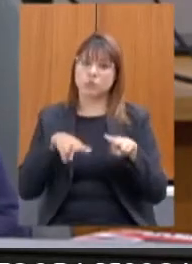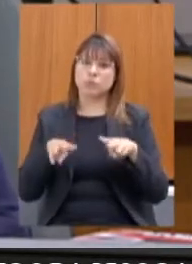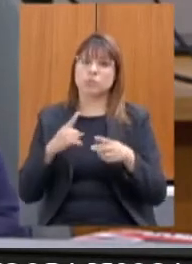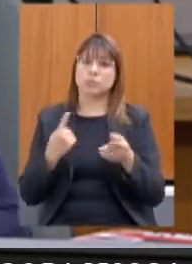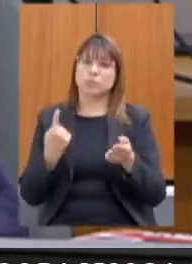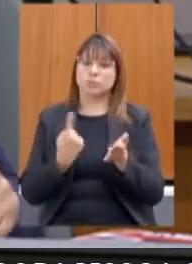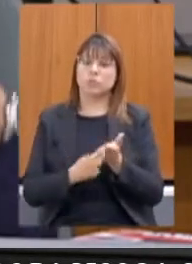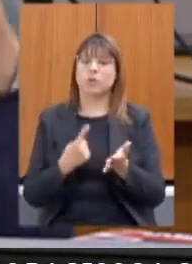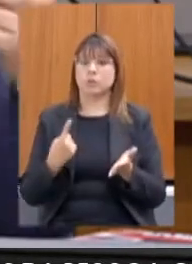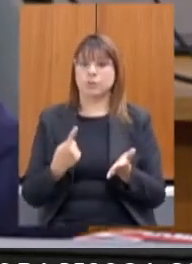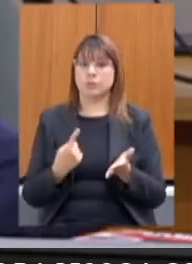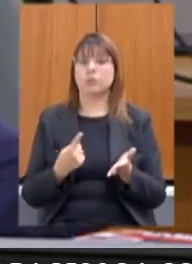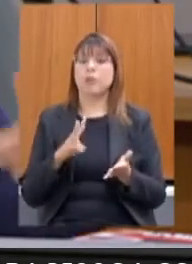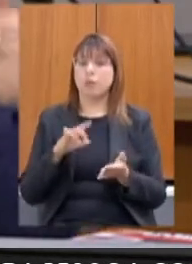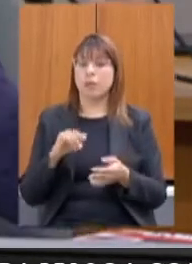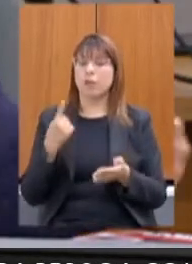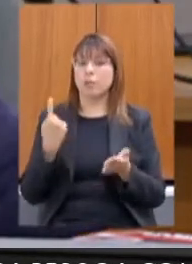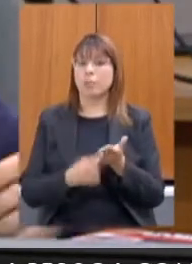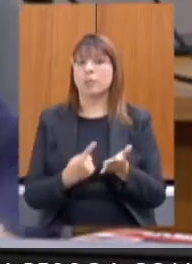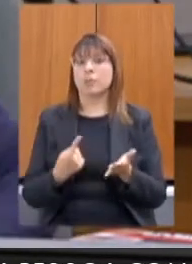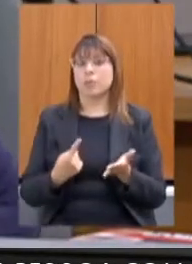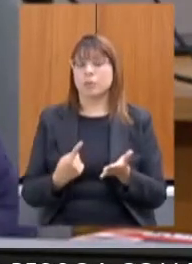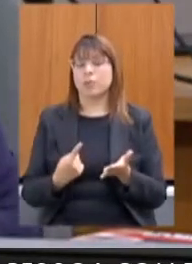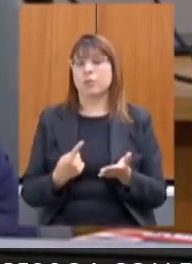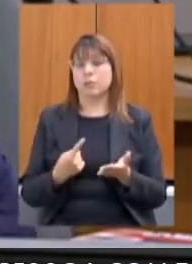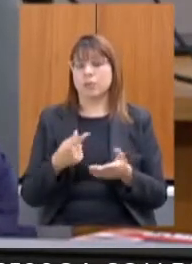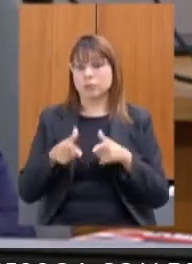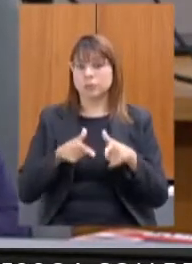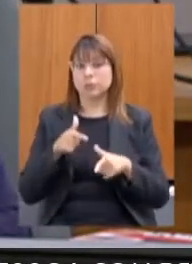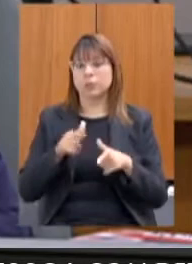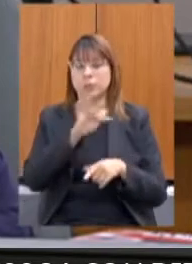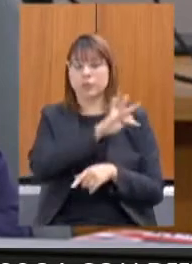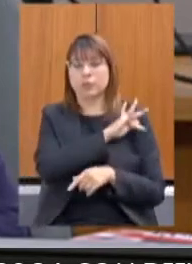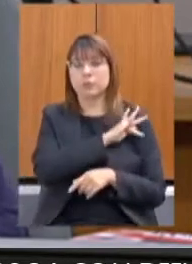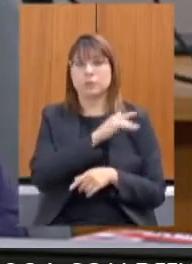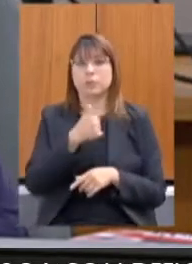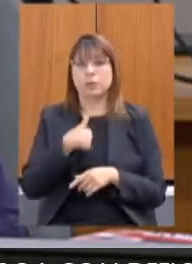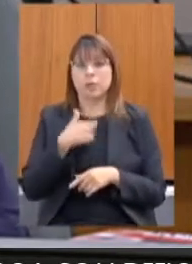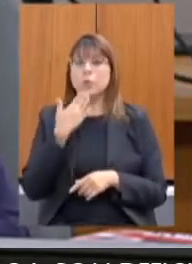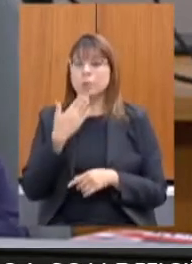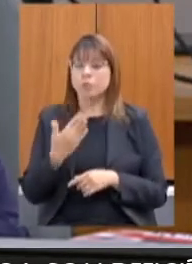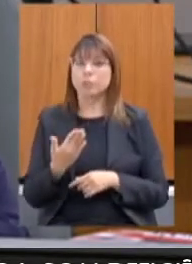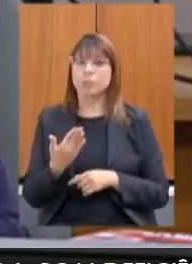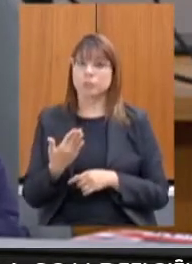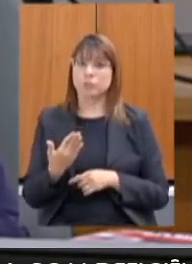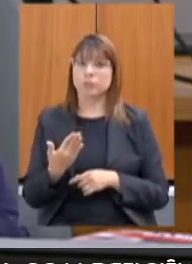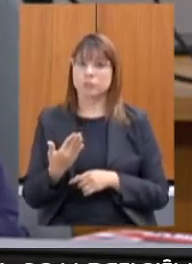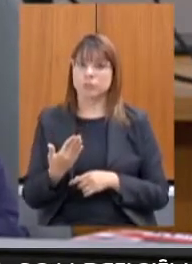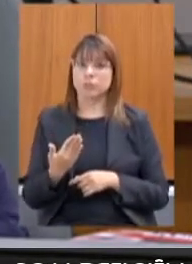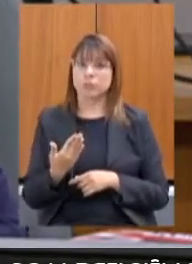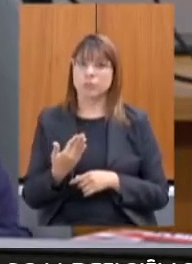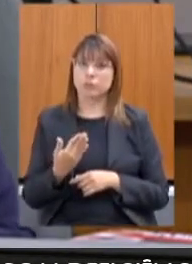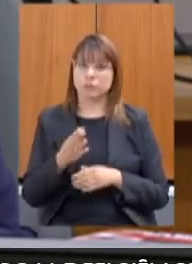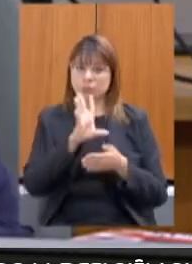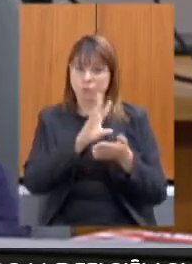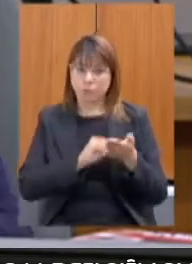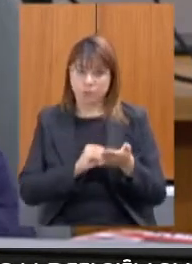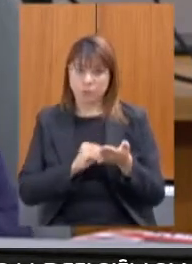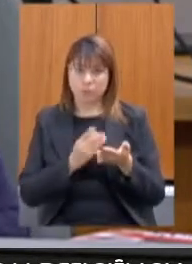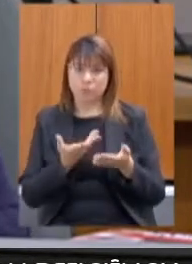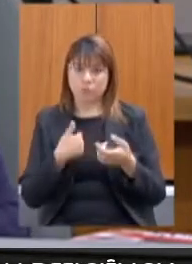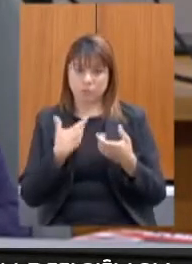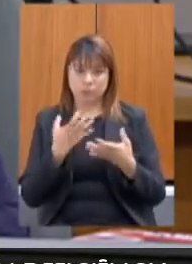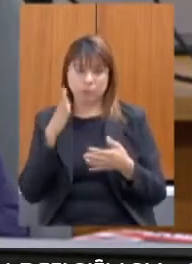acordo e já marcará atividades dessa fiscalização. Eu solicitei cópia da minuta, eu não consigo ter